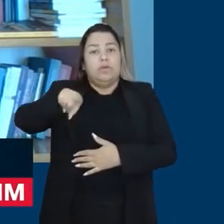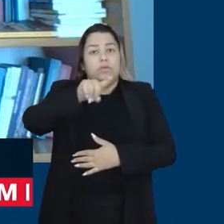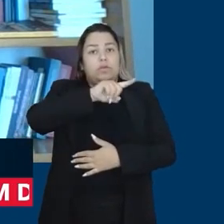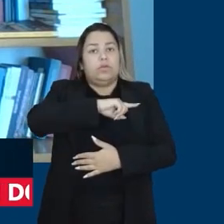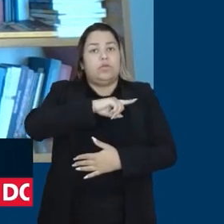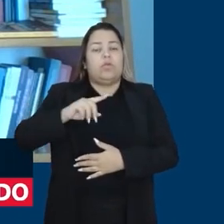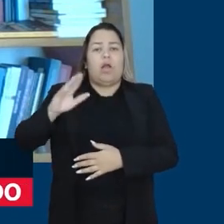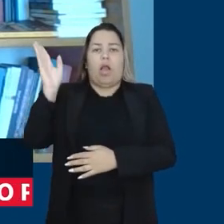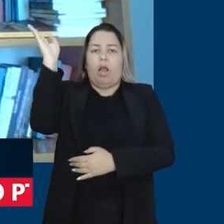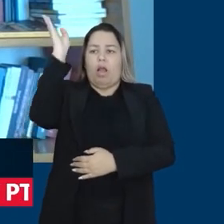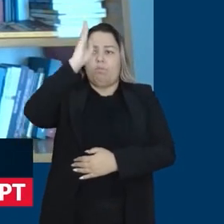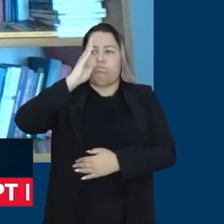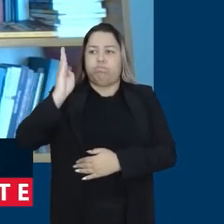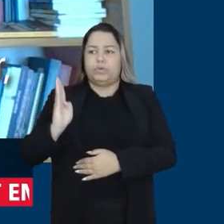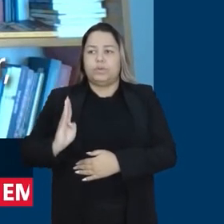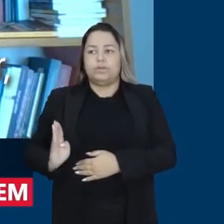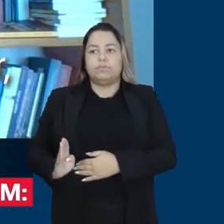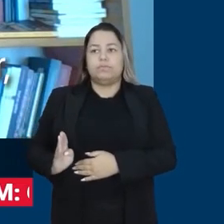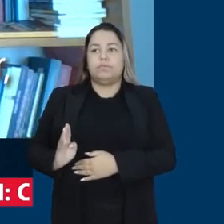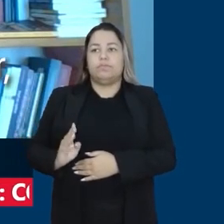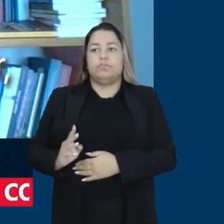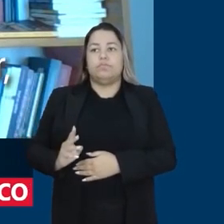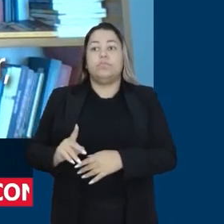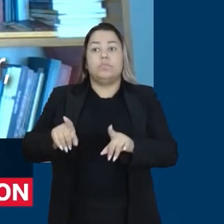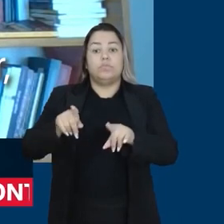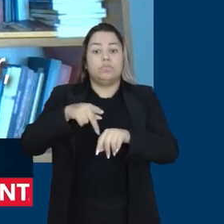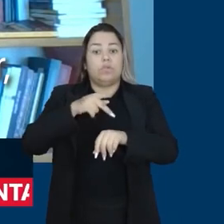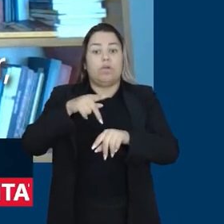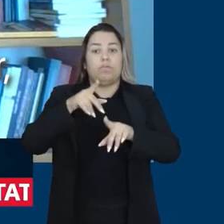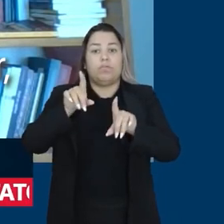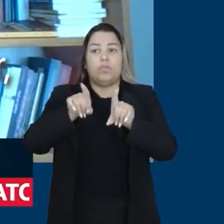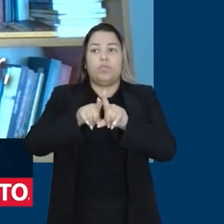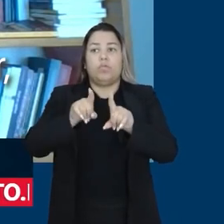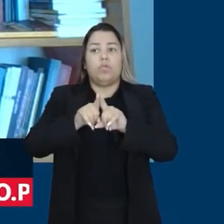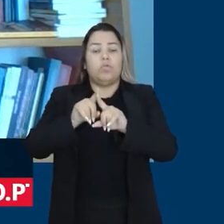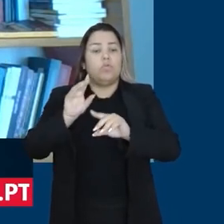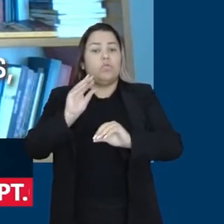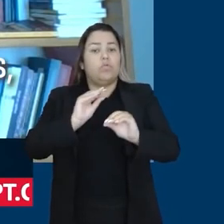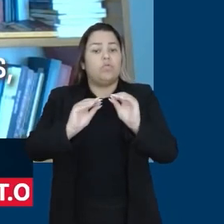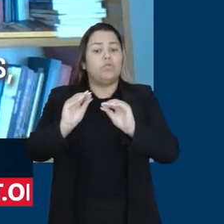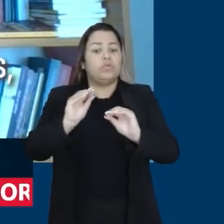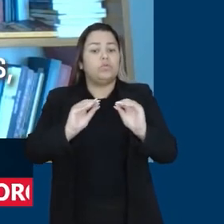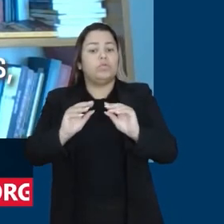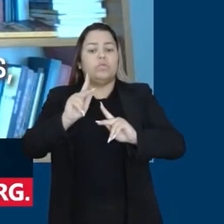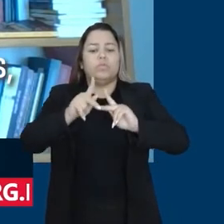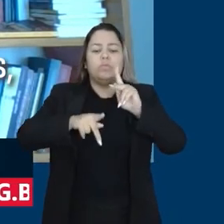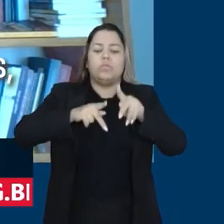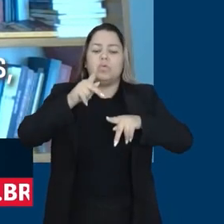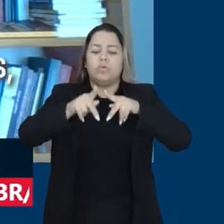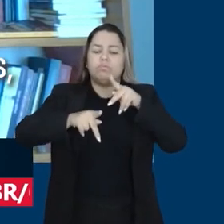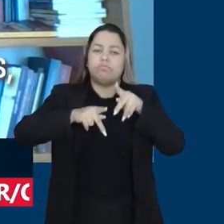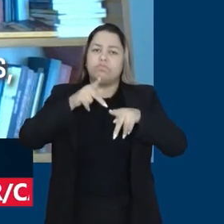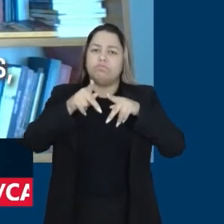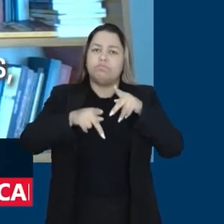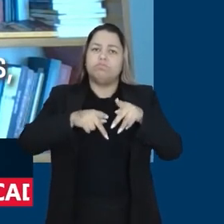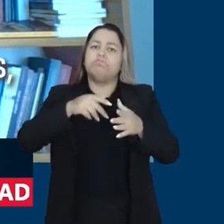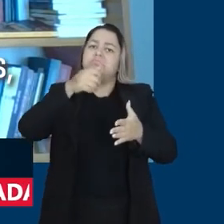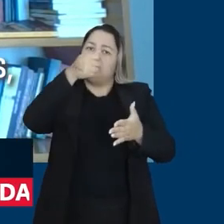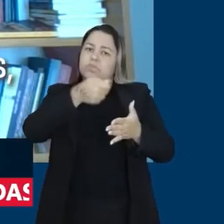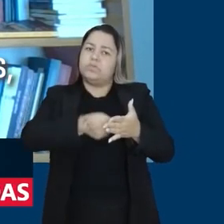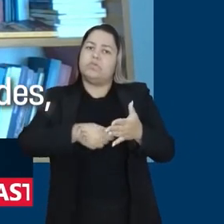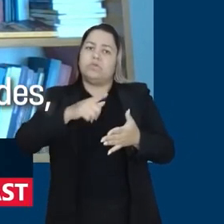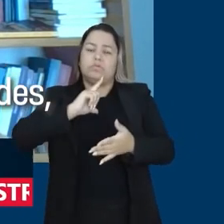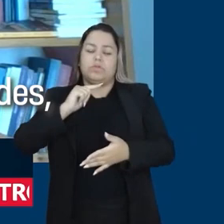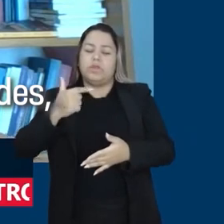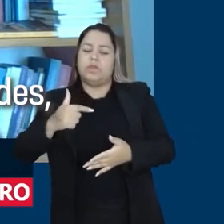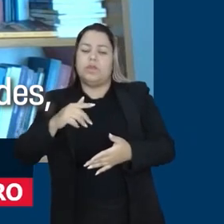querida pátria brasileira, é um país que cuida, em primeiro lugar, do seu povo. Que garante a todas as pessoas, sem discriminar